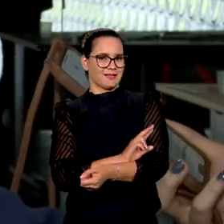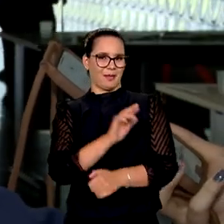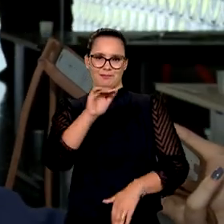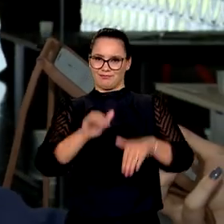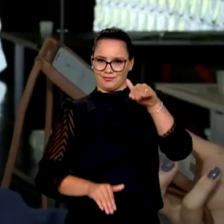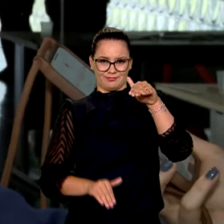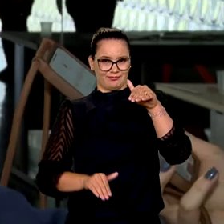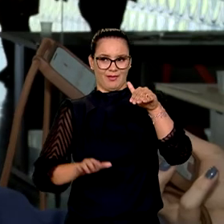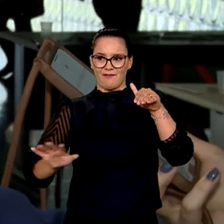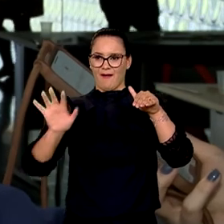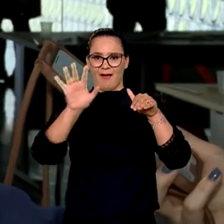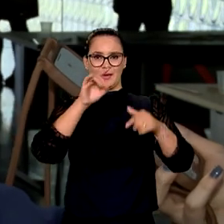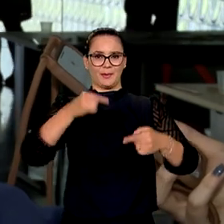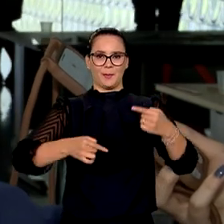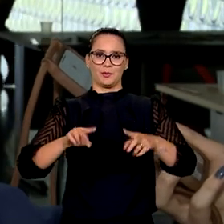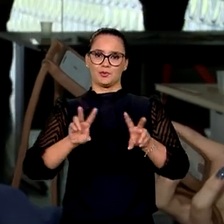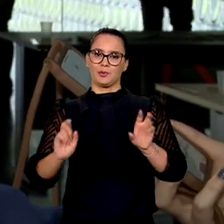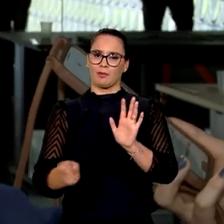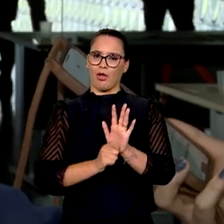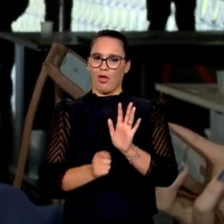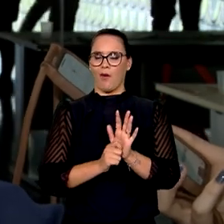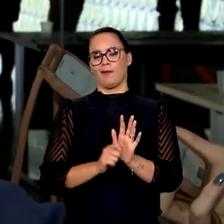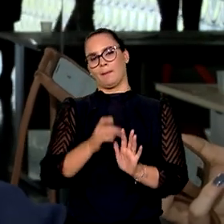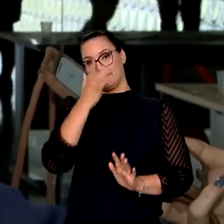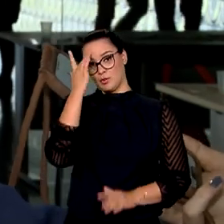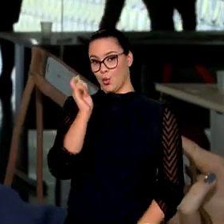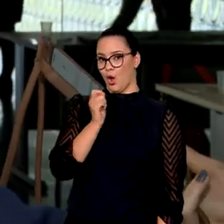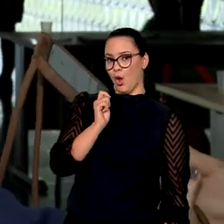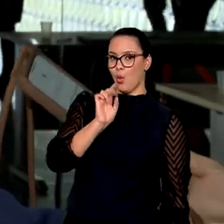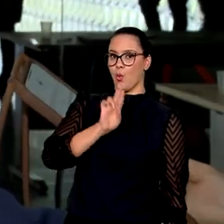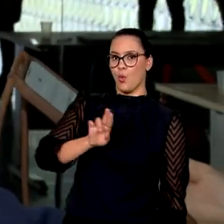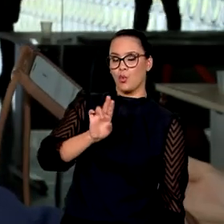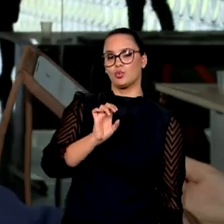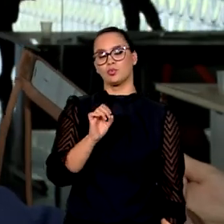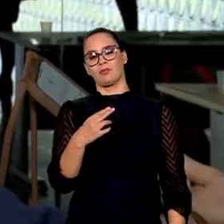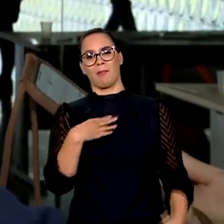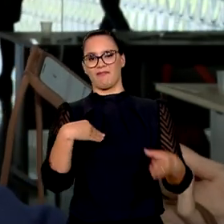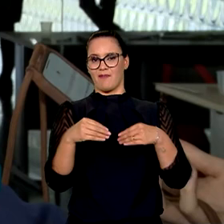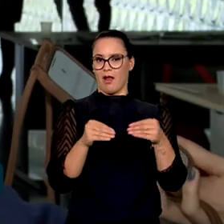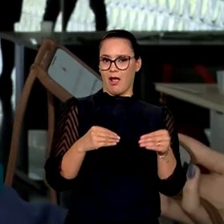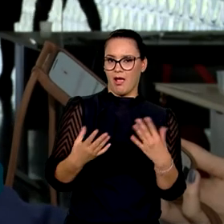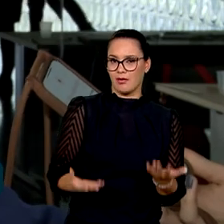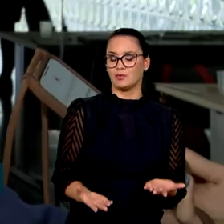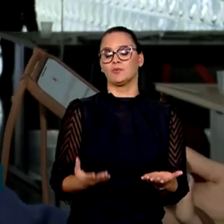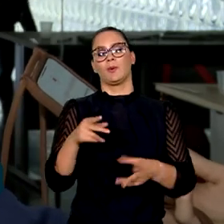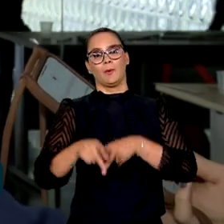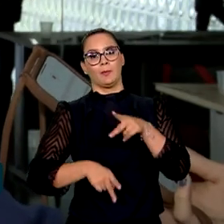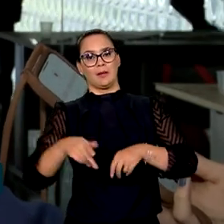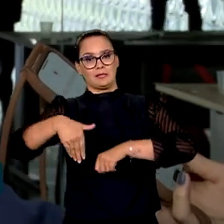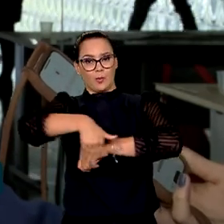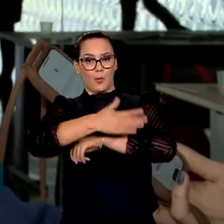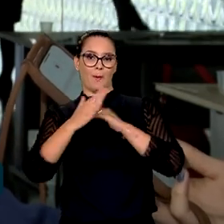em diversos campos da política sobre drogas, desde usuários em situações de alta vulnerabilidade, população de